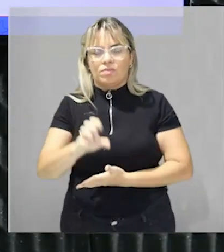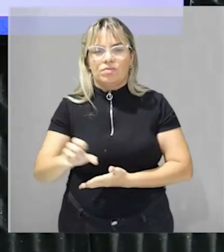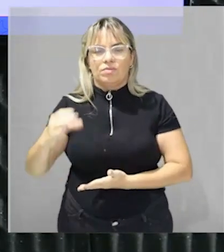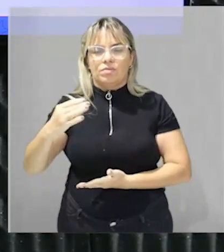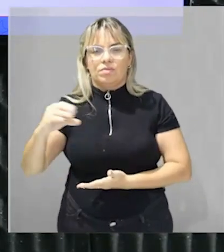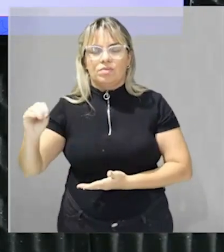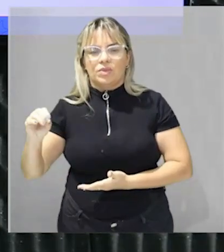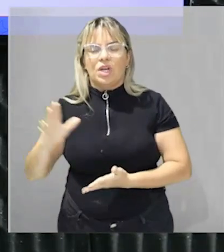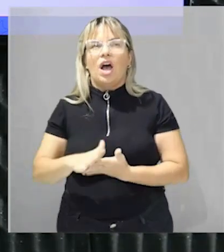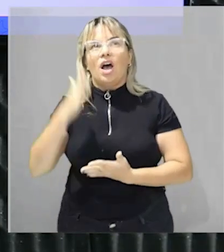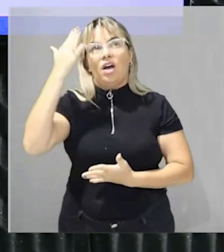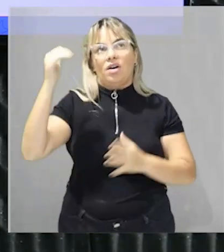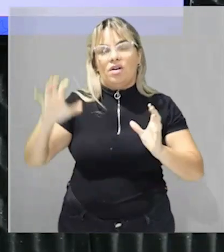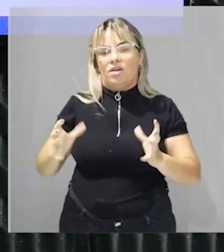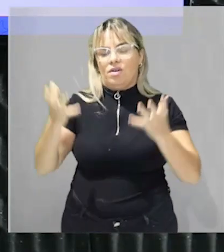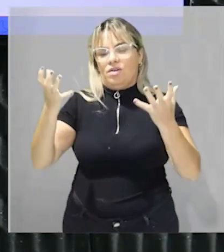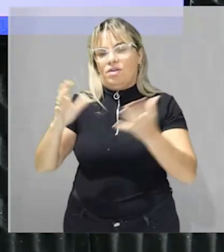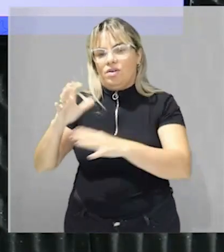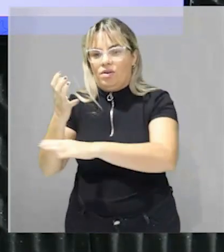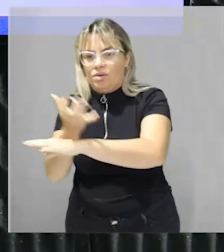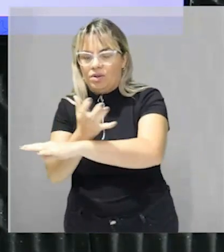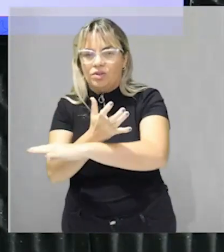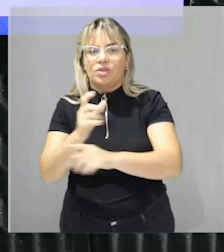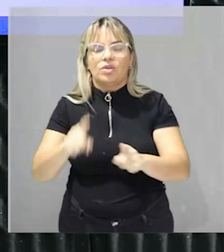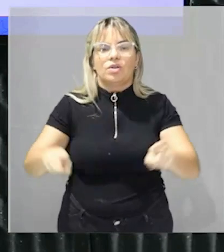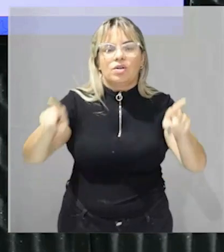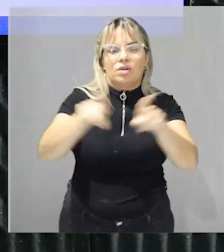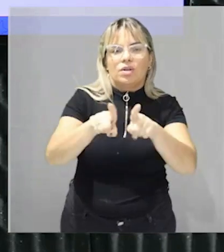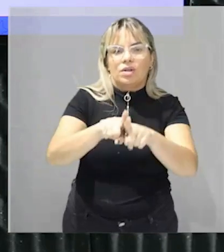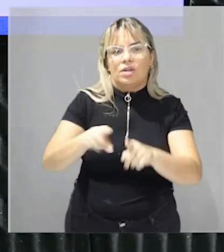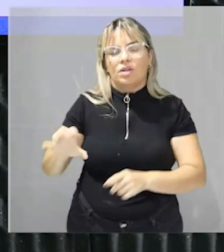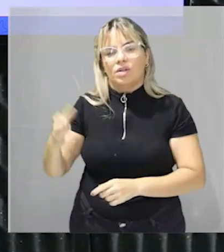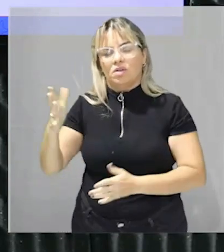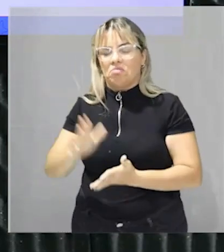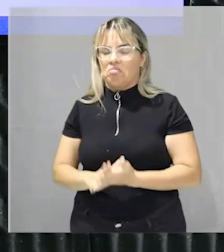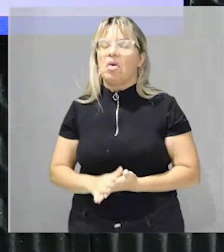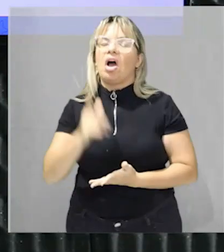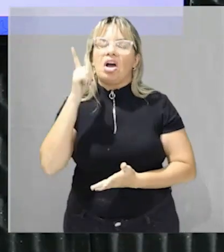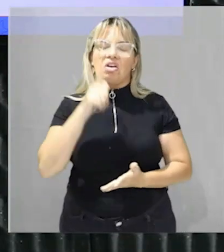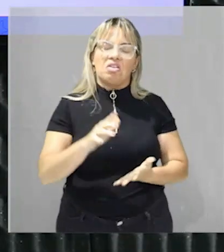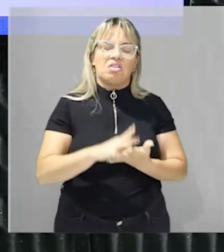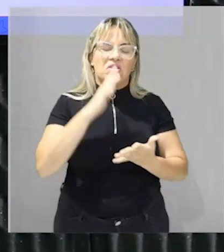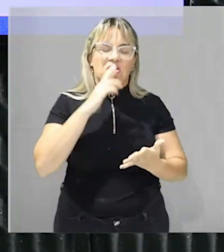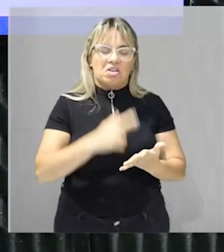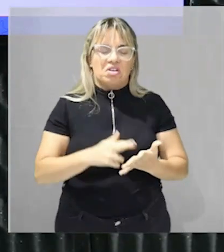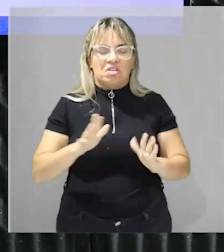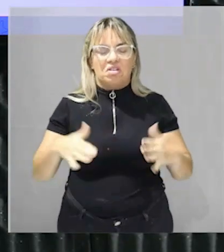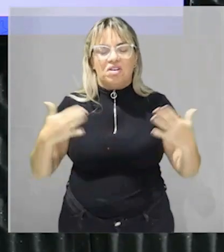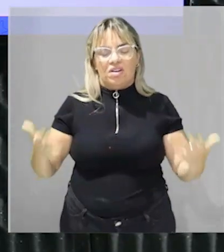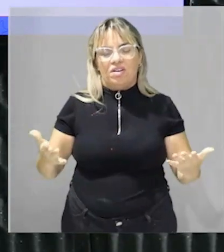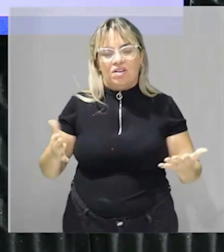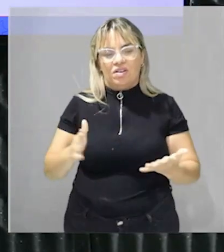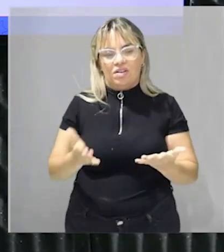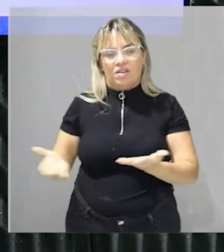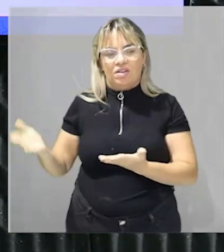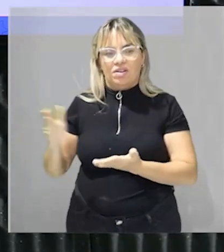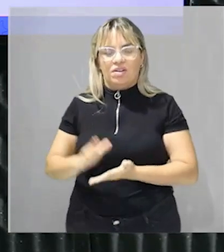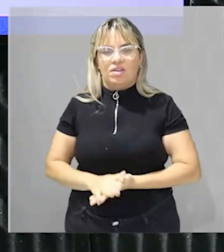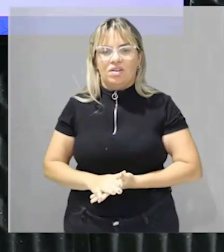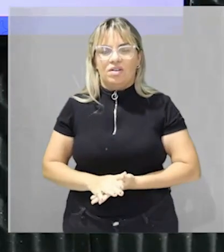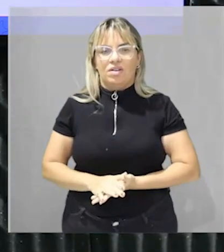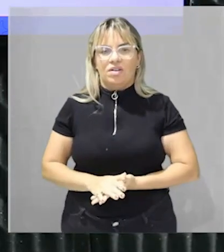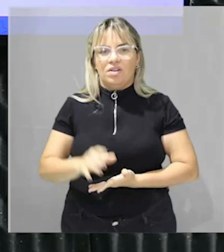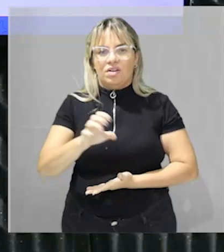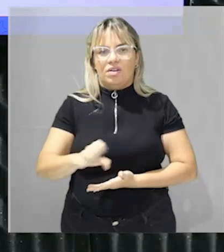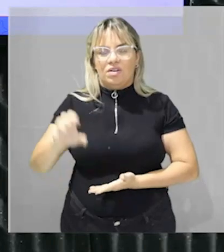-oeste e qual o tipo de plantio que ali ocorre tu consegue responder essa questão tranquilamente tá certo região centro-oeste centro do Brasil